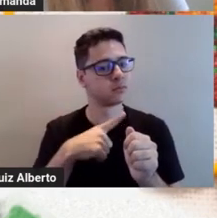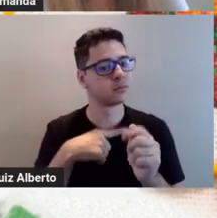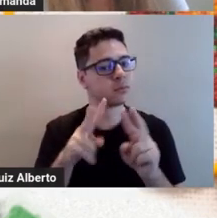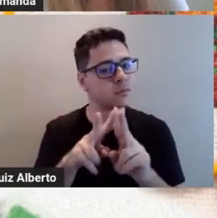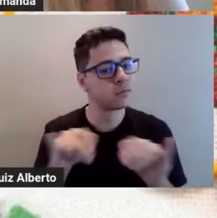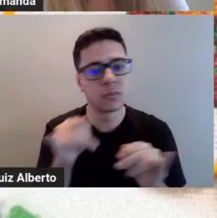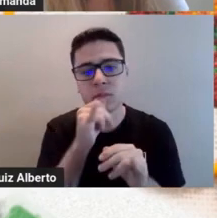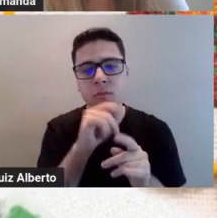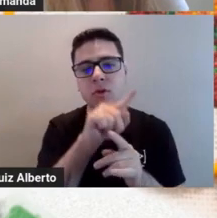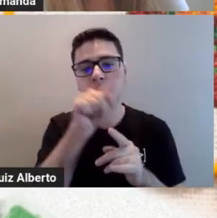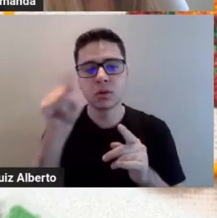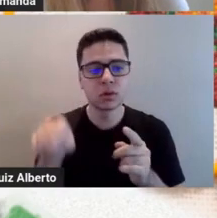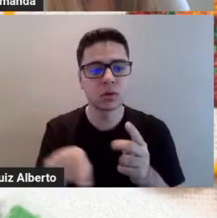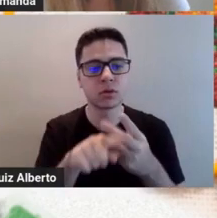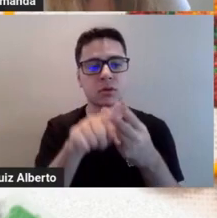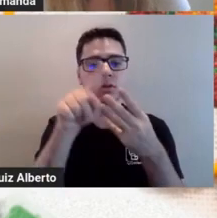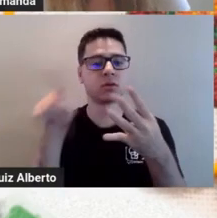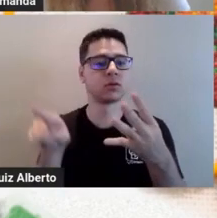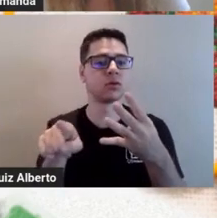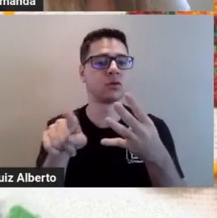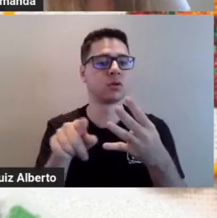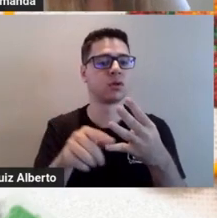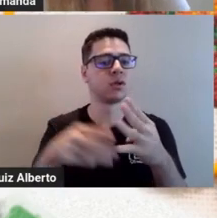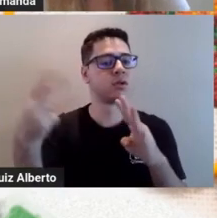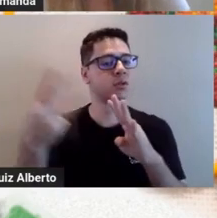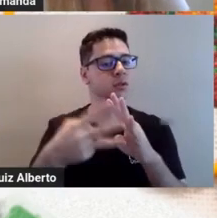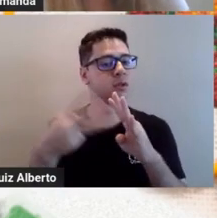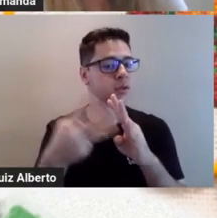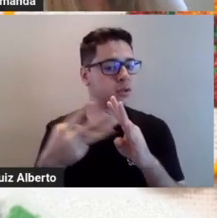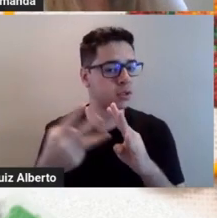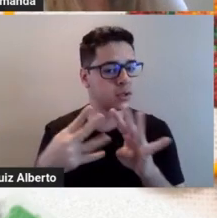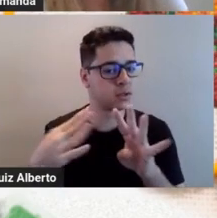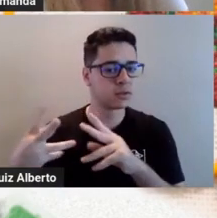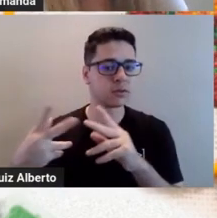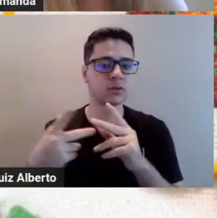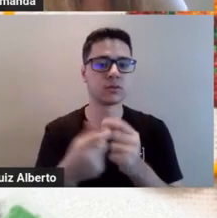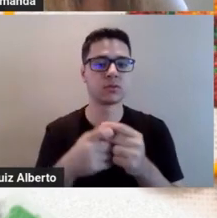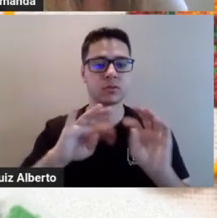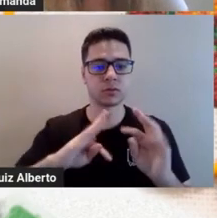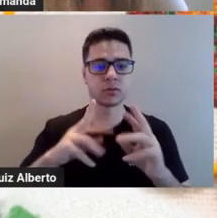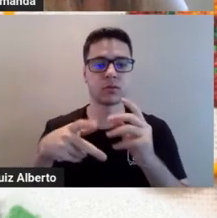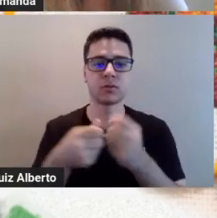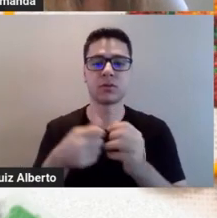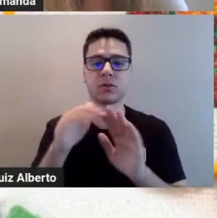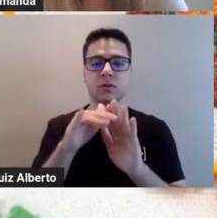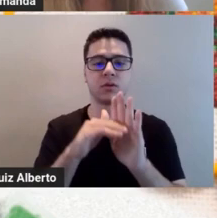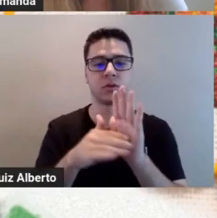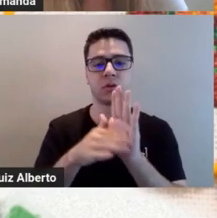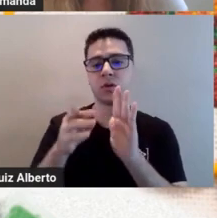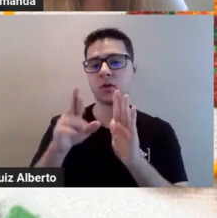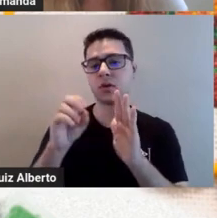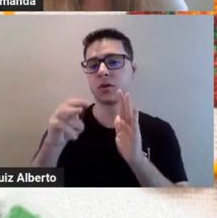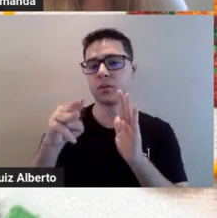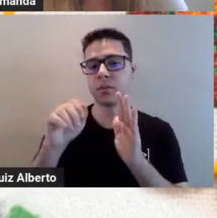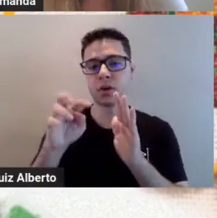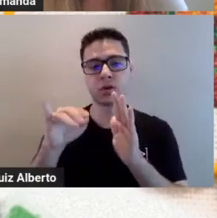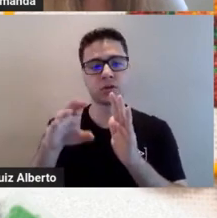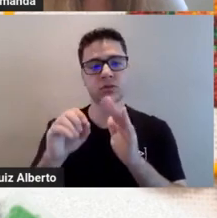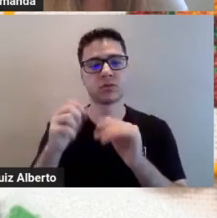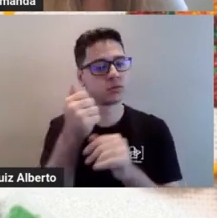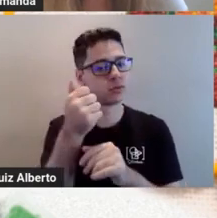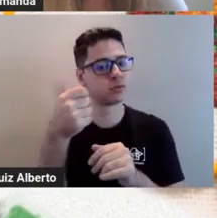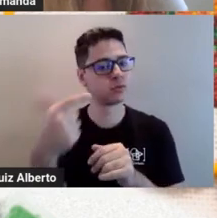círculo formando as terciárias, que é o círculo completo, nosso círculo cromático completinho, de 12 cores.